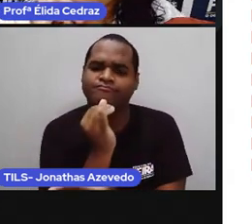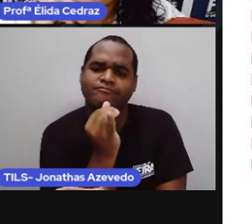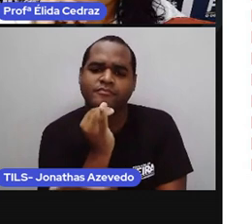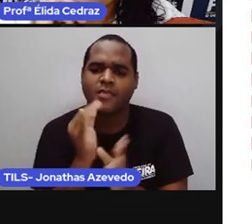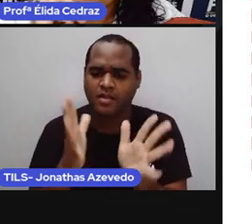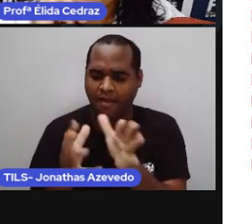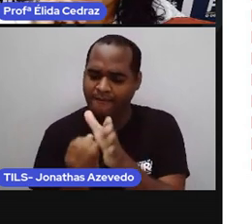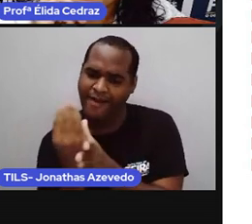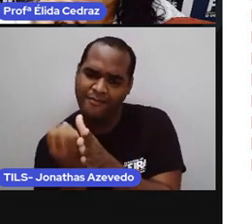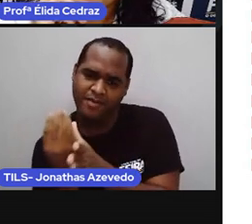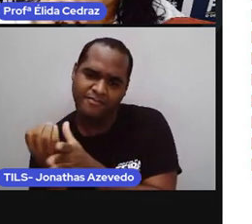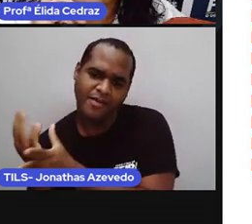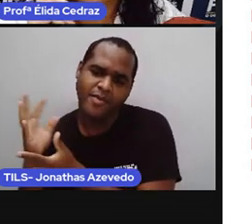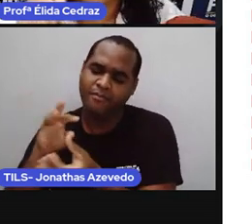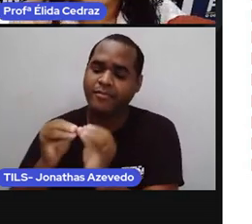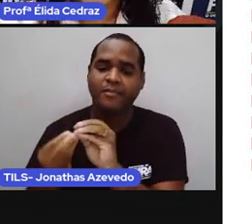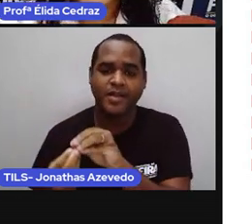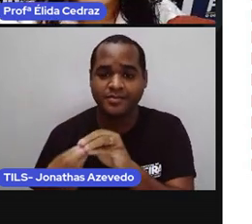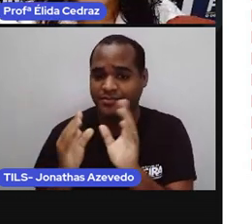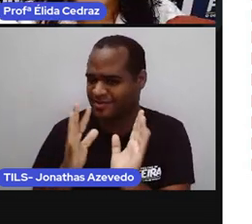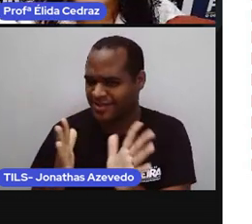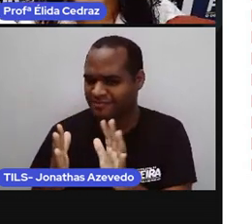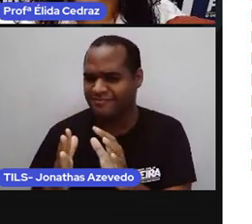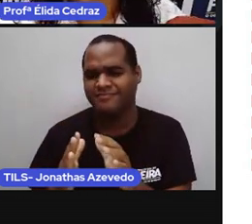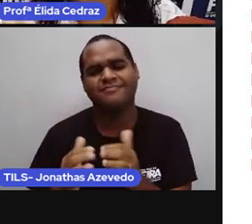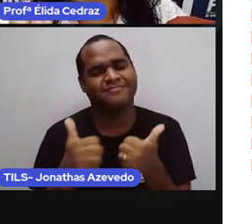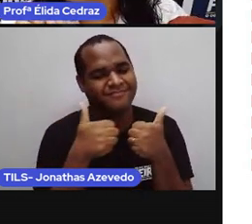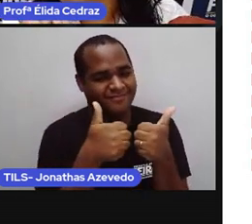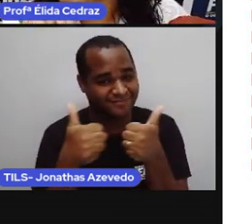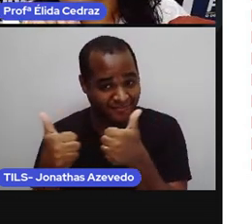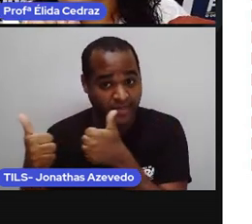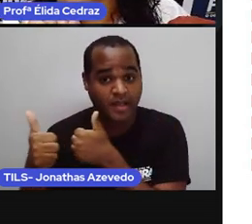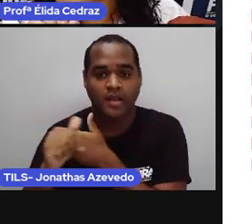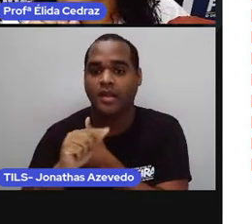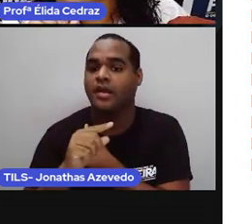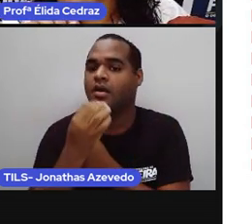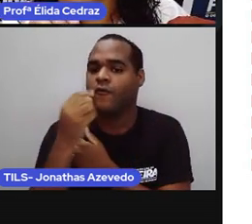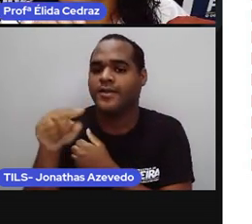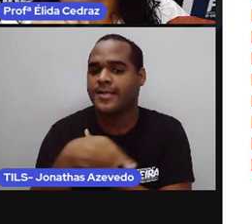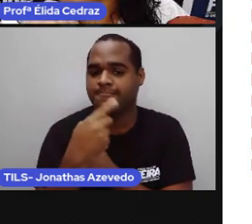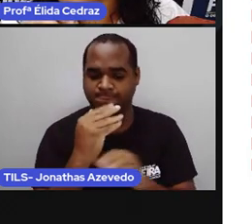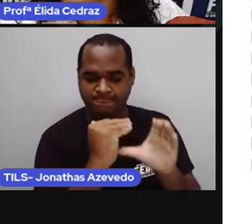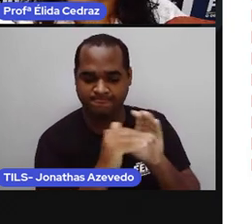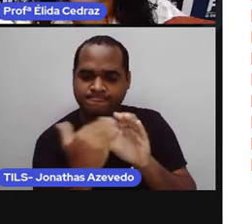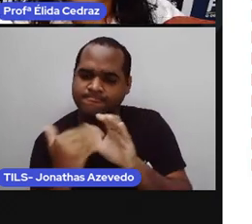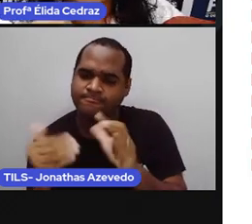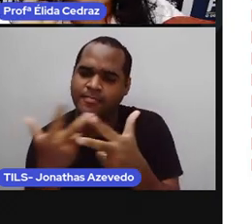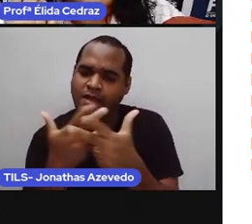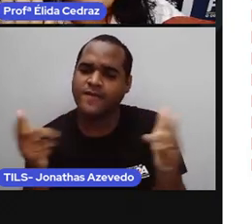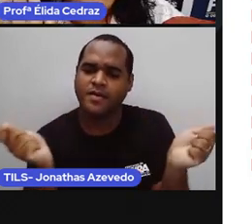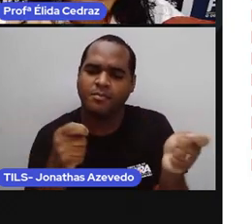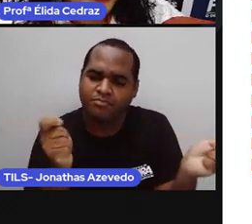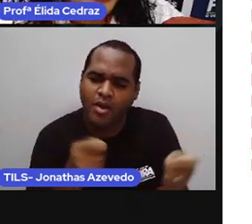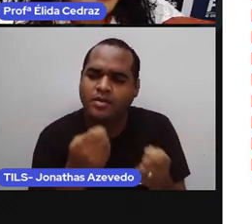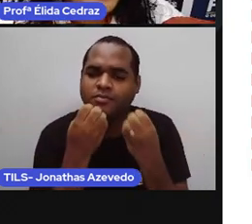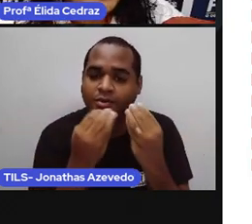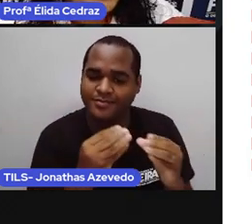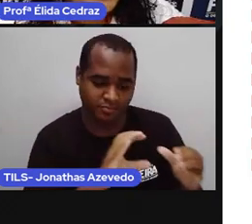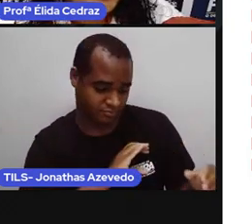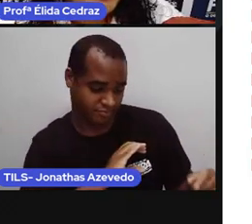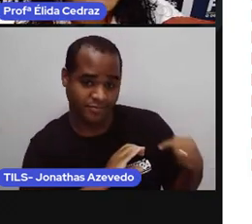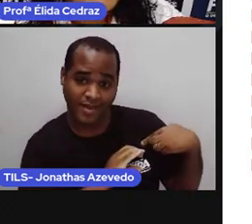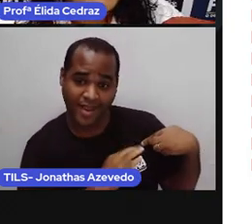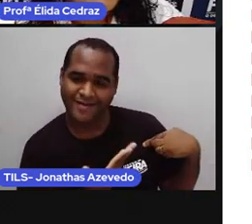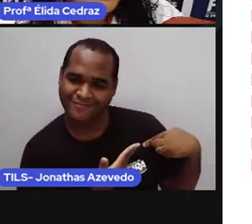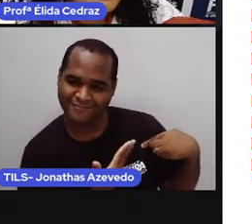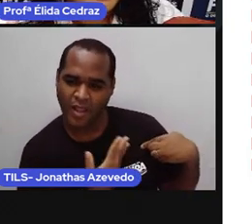produzimos alguns bilhetes? Isso mesmo. E você deveria enviar um bilhetinho para o seu colega da